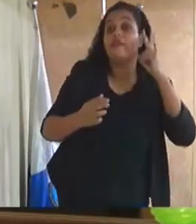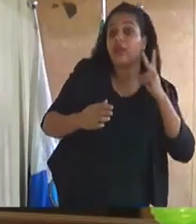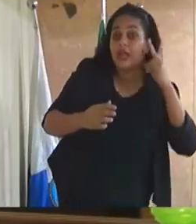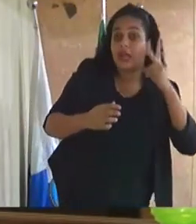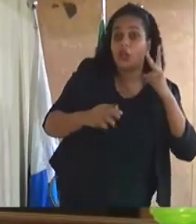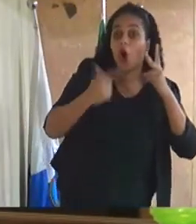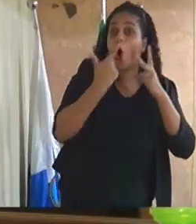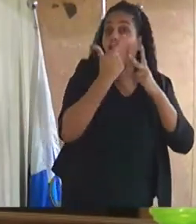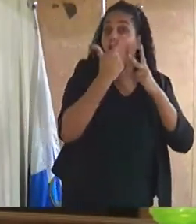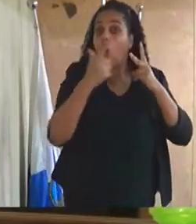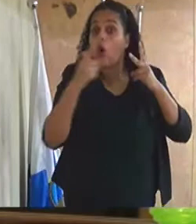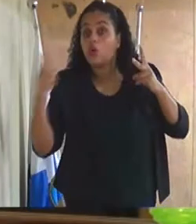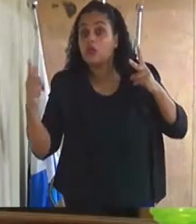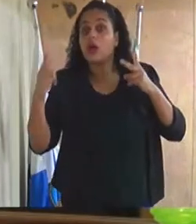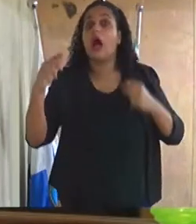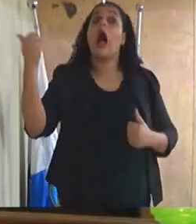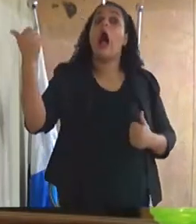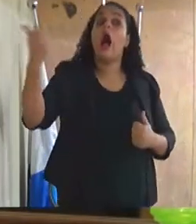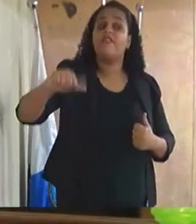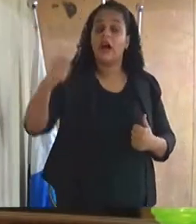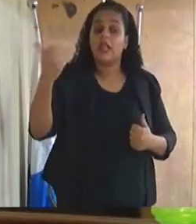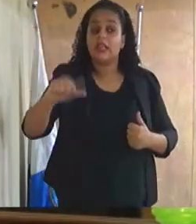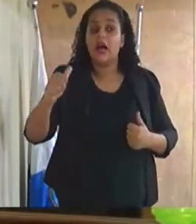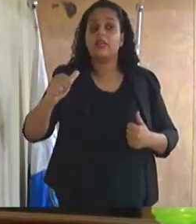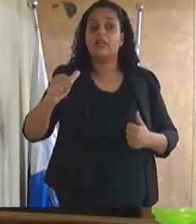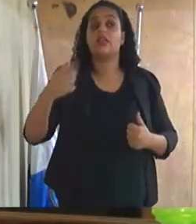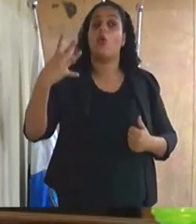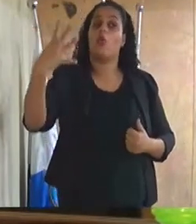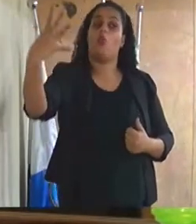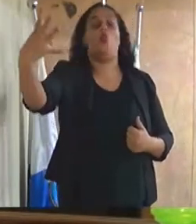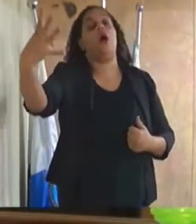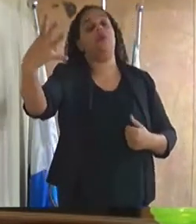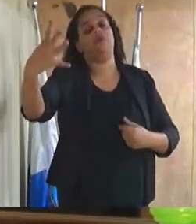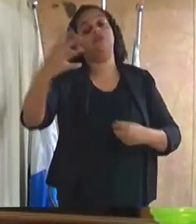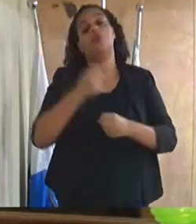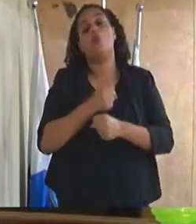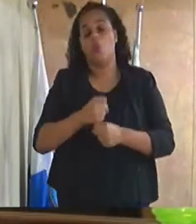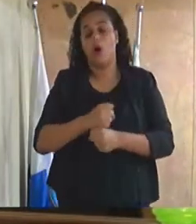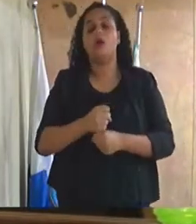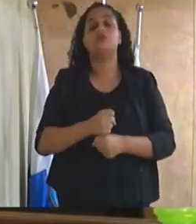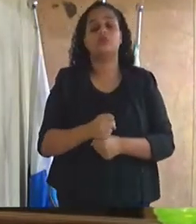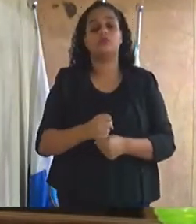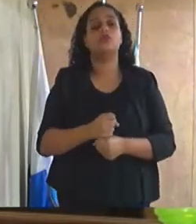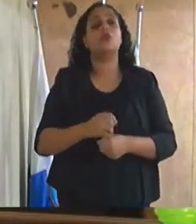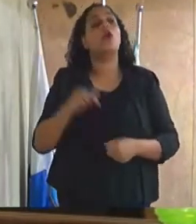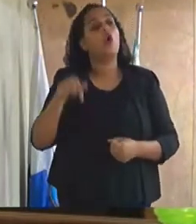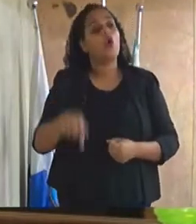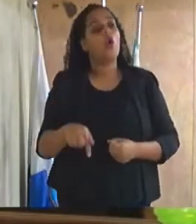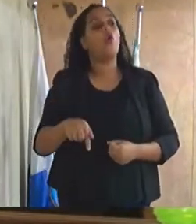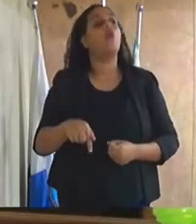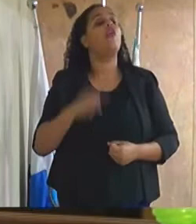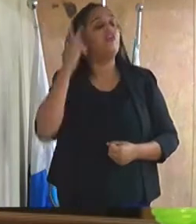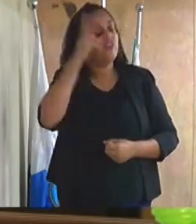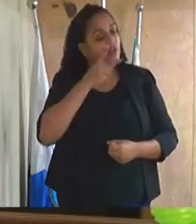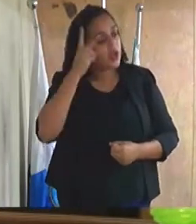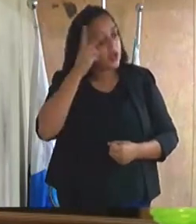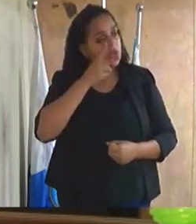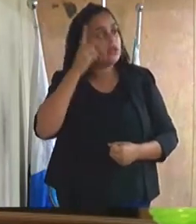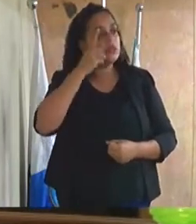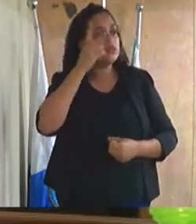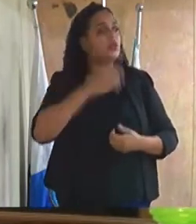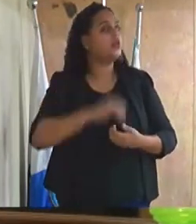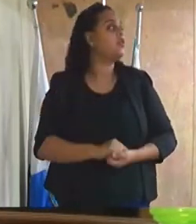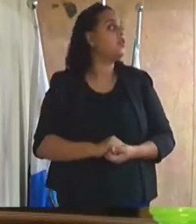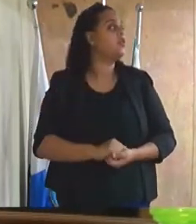vida dele que vai ser avaliada daqui a quatro anos. Certo, vereador? E agora, como parlamentar, eu falei que como parlamentar, as intervenções que a vossa